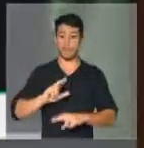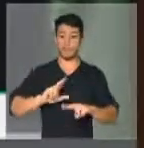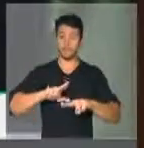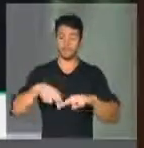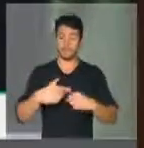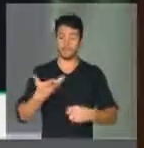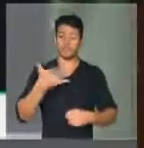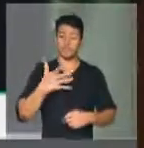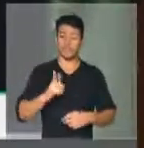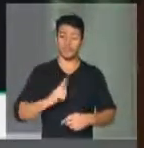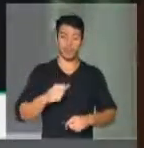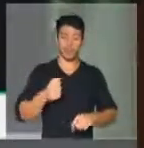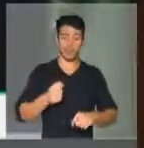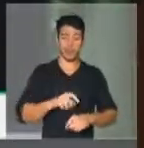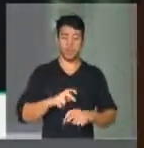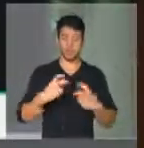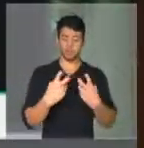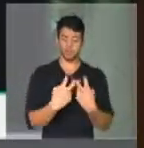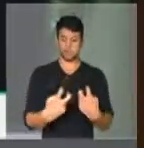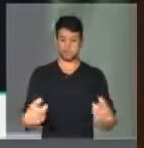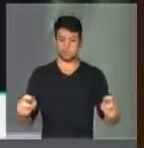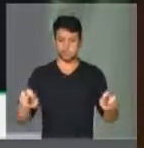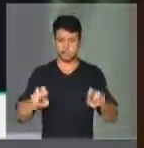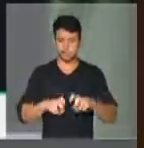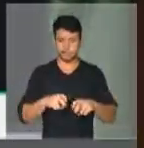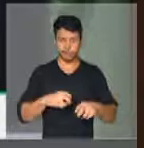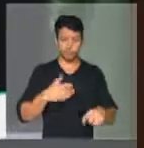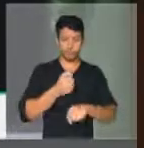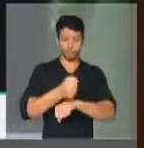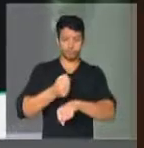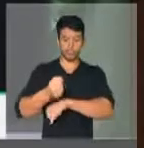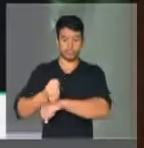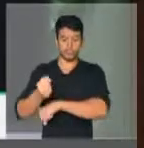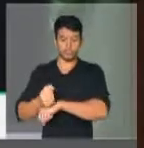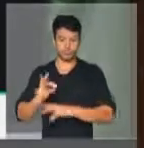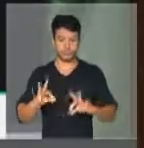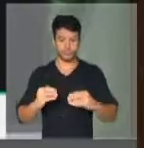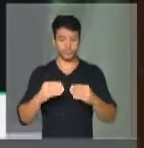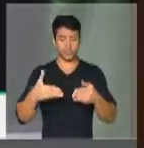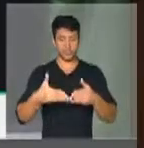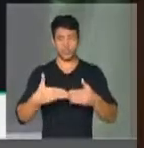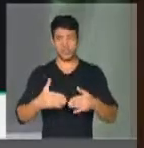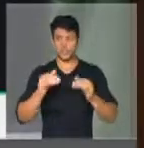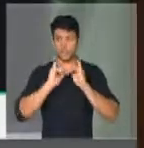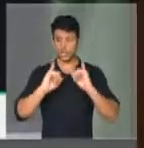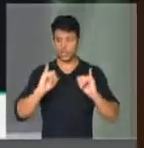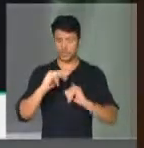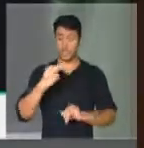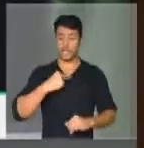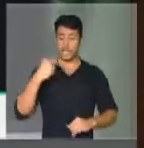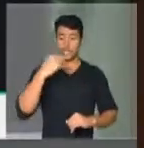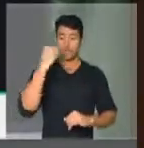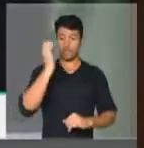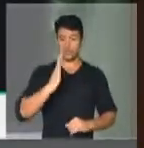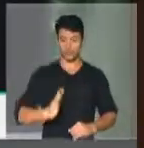ocupar todas essas cadeiras que aqui estão. Senhor presidente, eu peço divulgação nos meios de comunicação e na voz do Brasil.